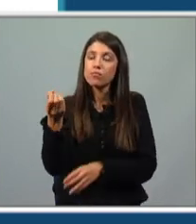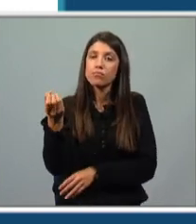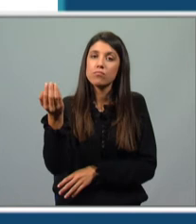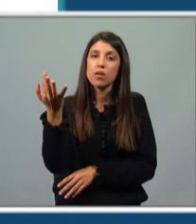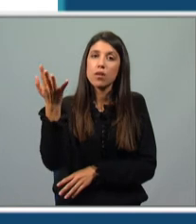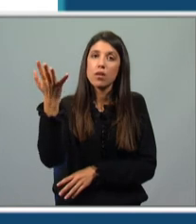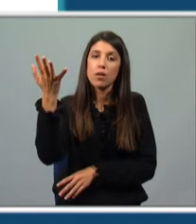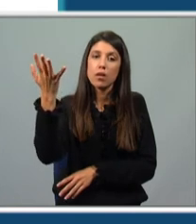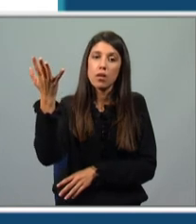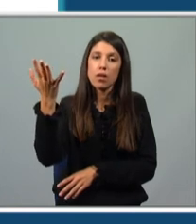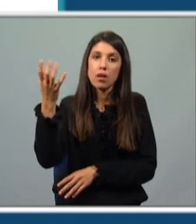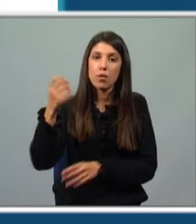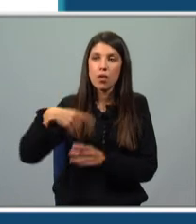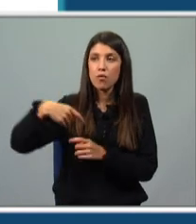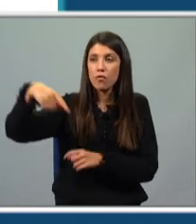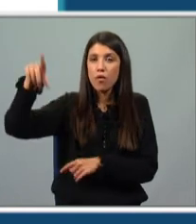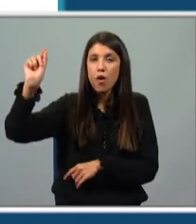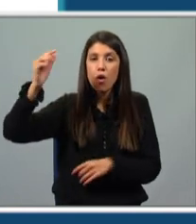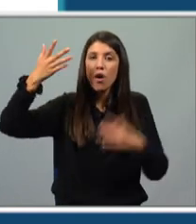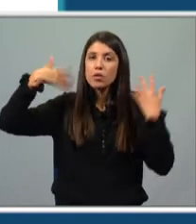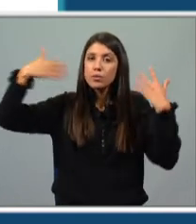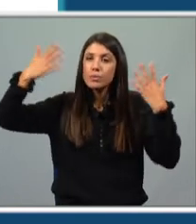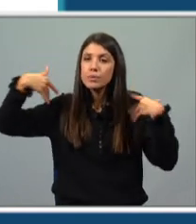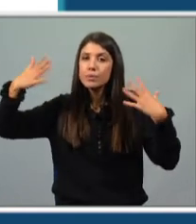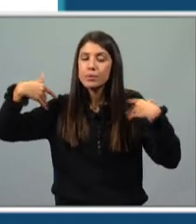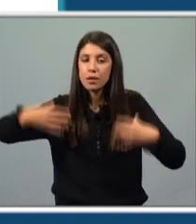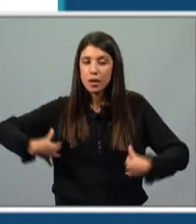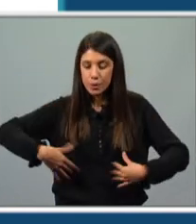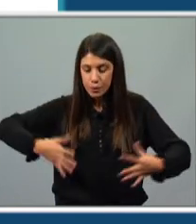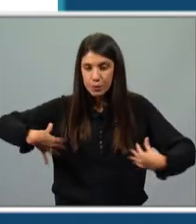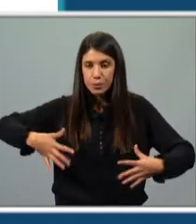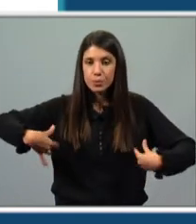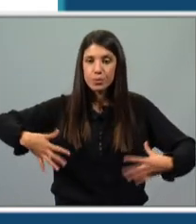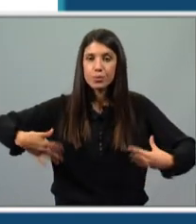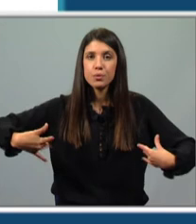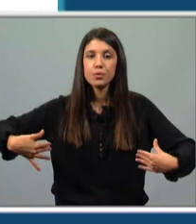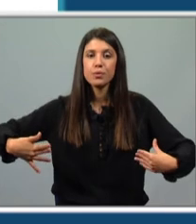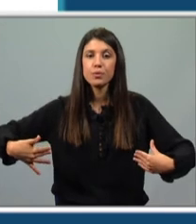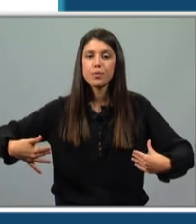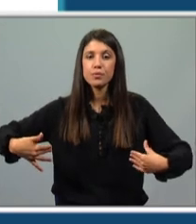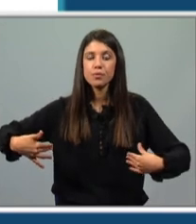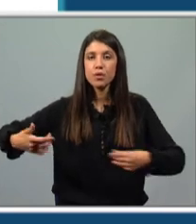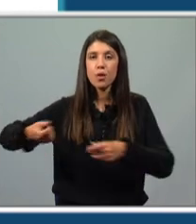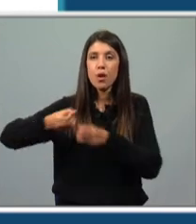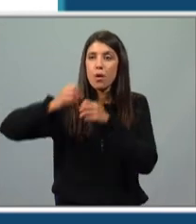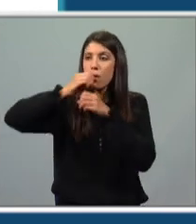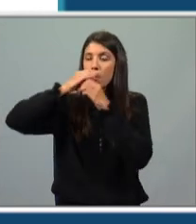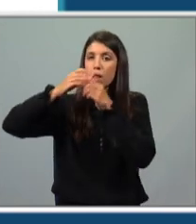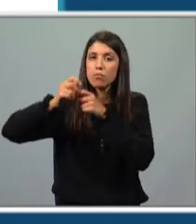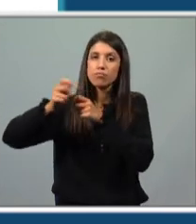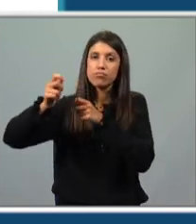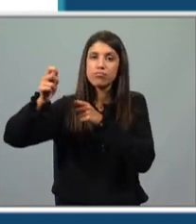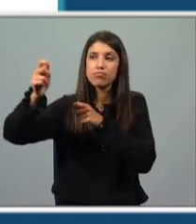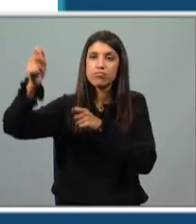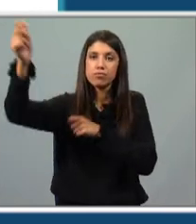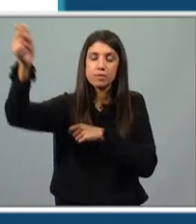cabelo, no movimento do seu vestido e na direção em que o balão se vai